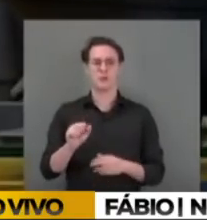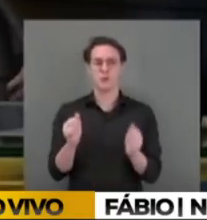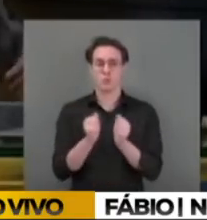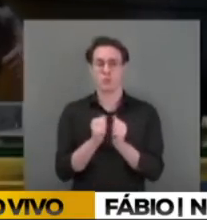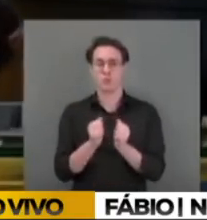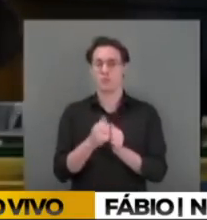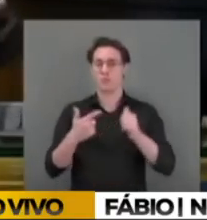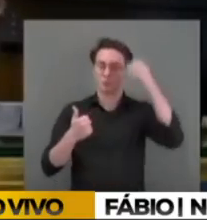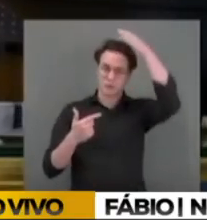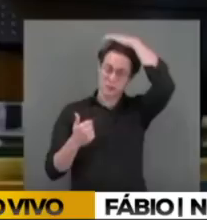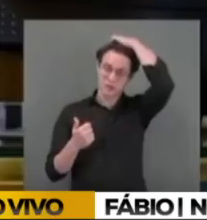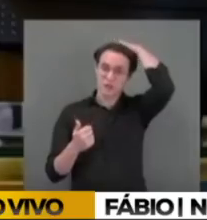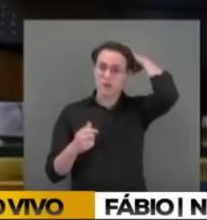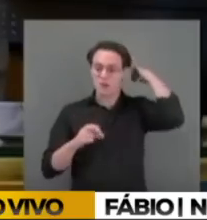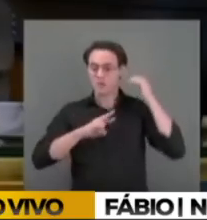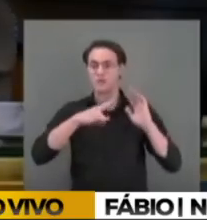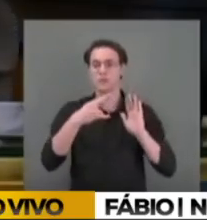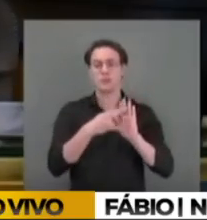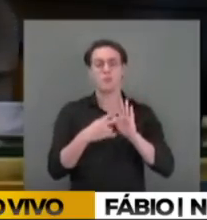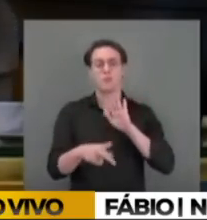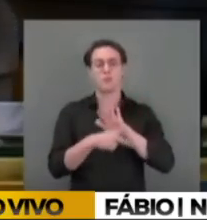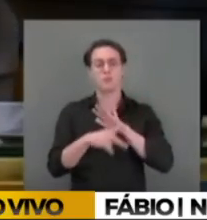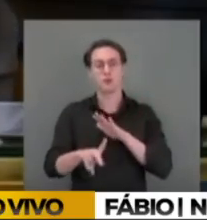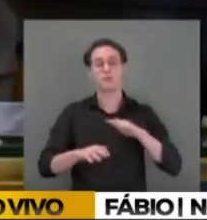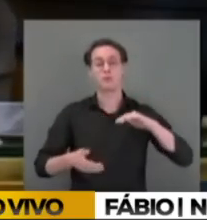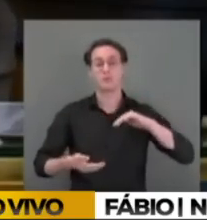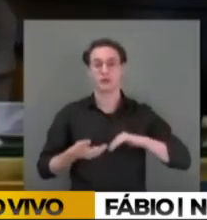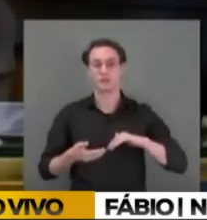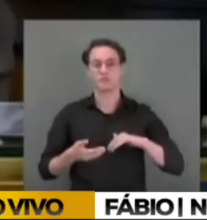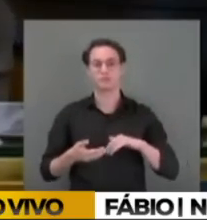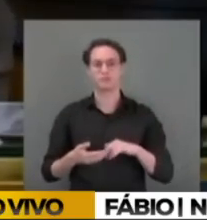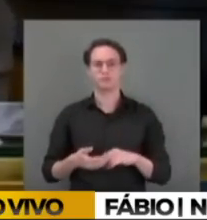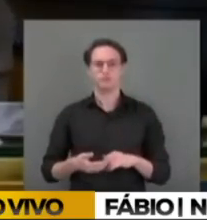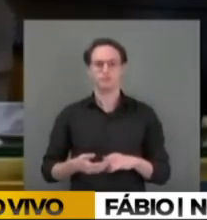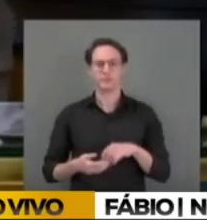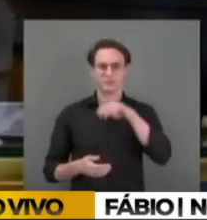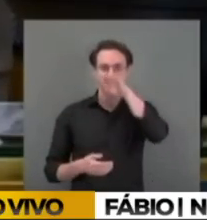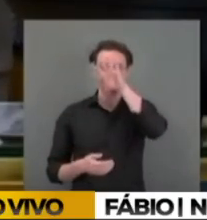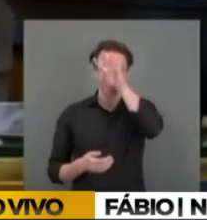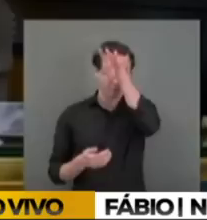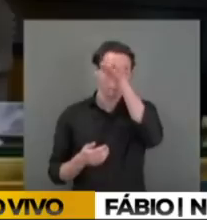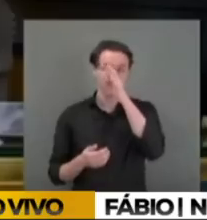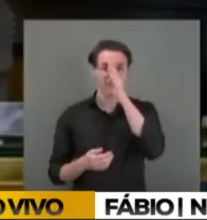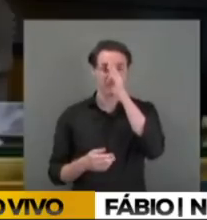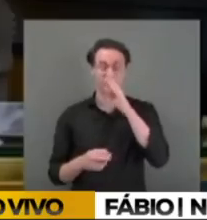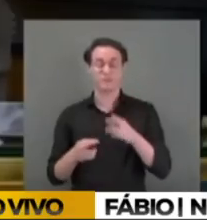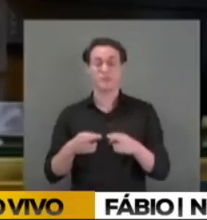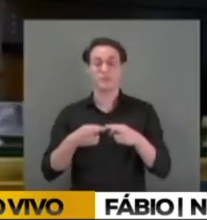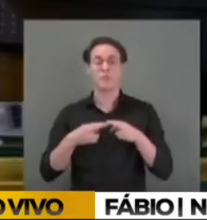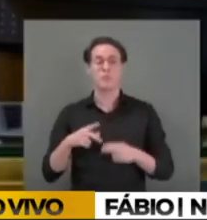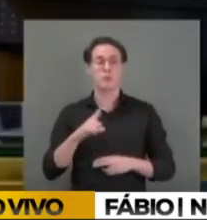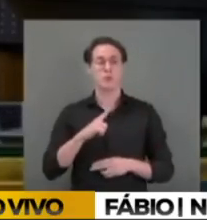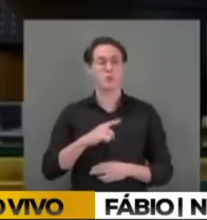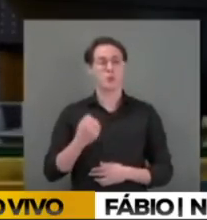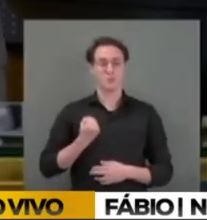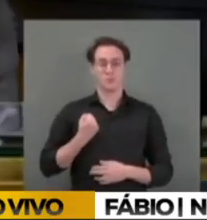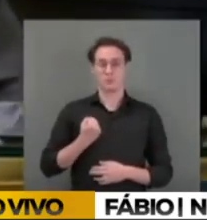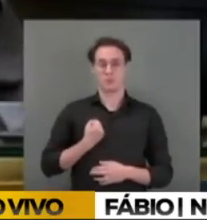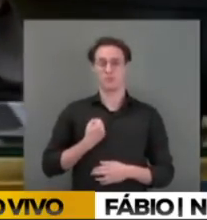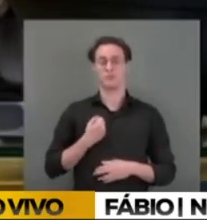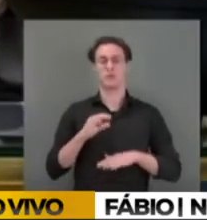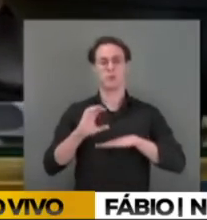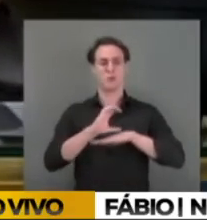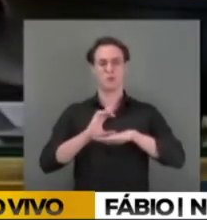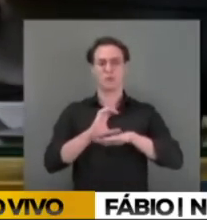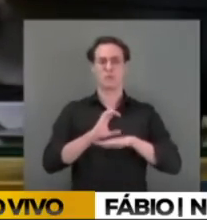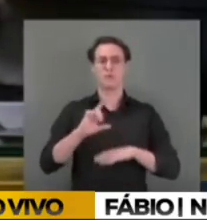do Regimento Comum do Congresso Nacional. O requerimento contém o número constitucional de